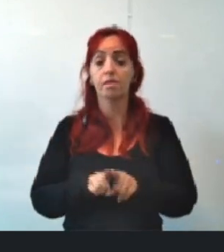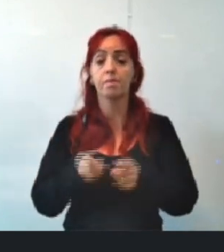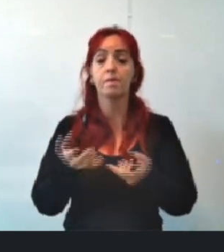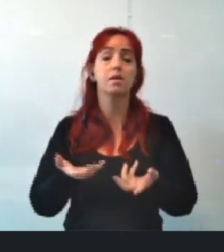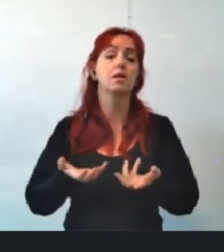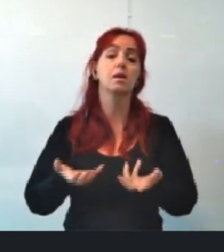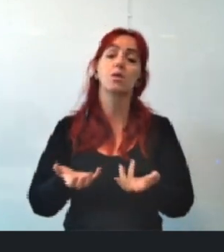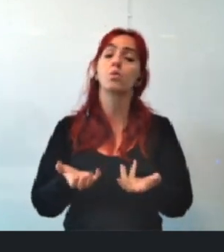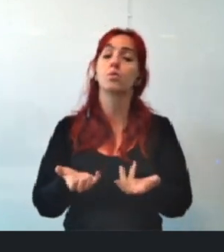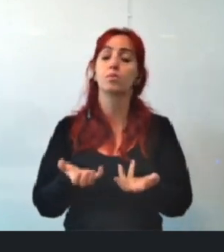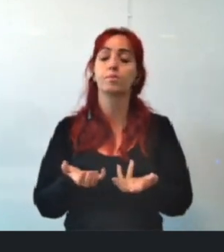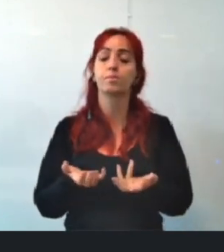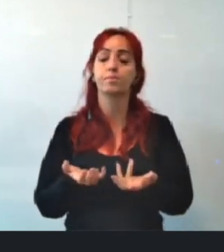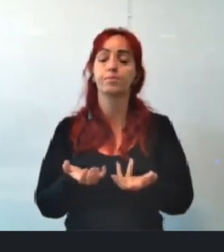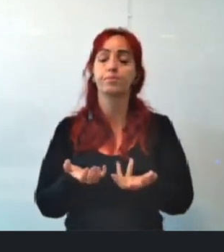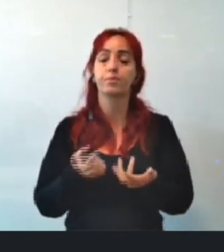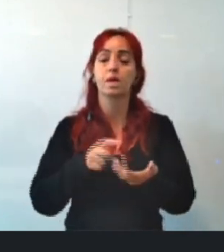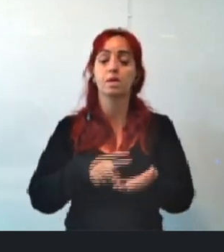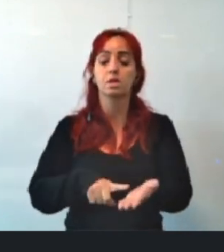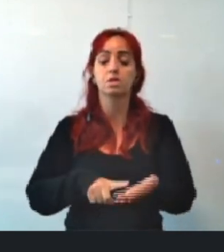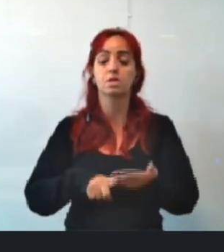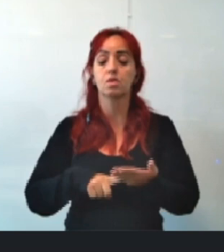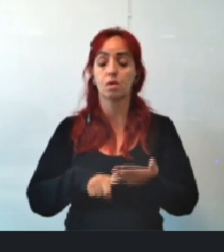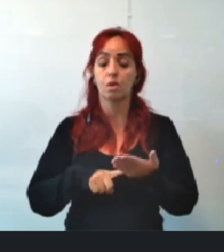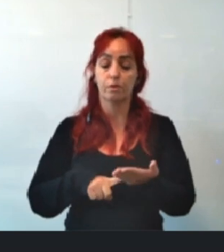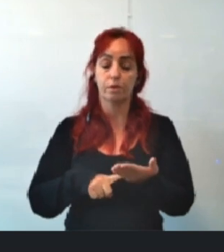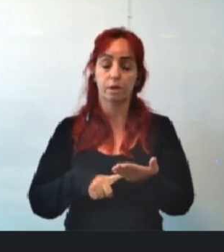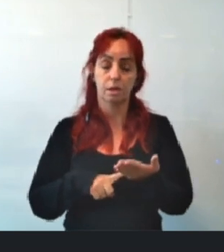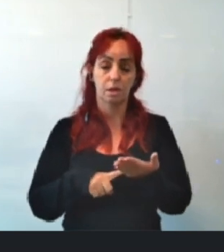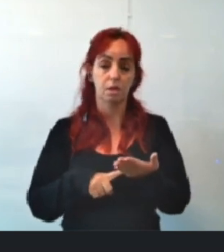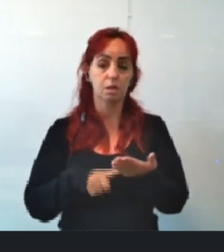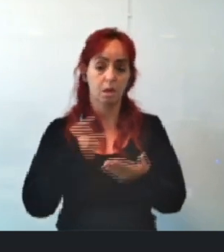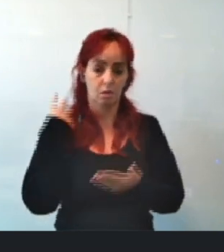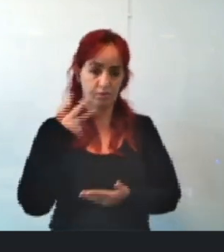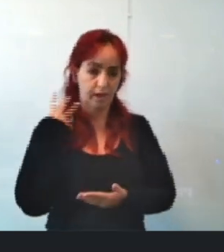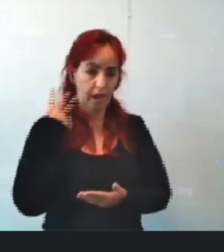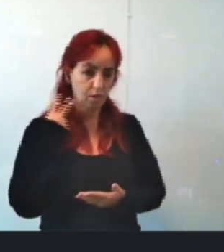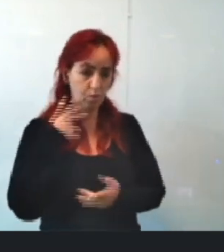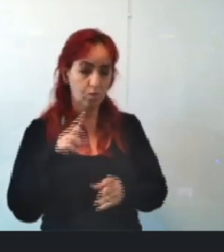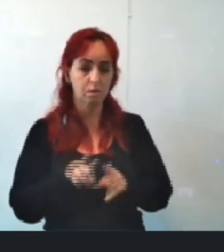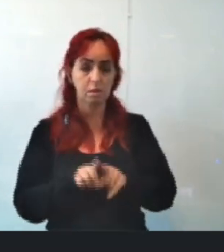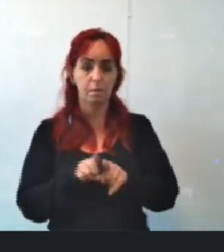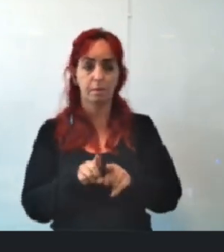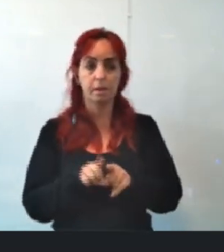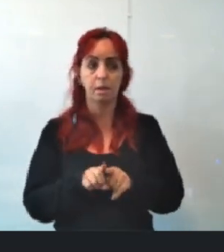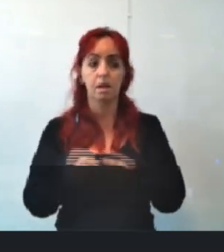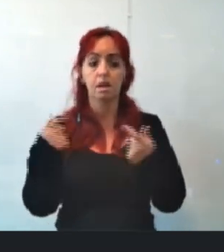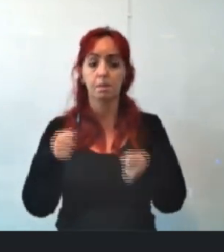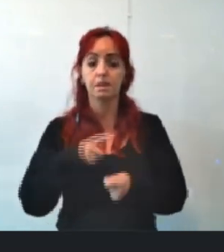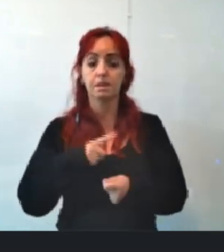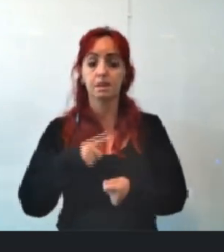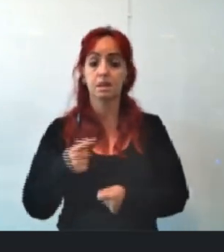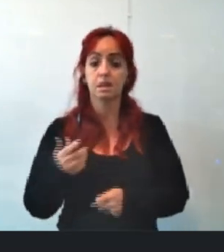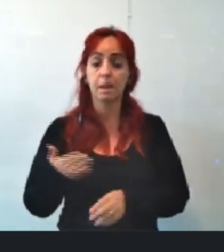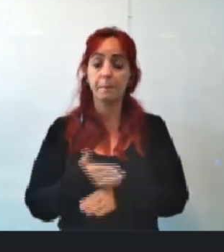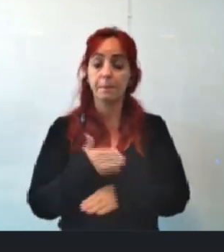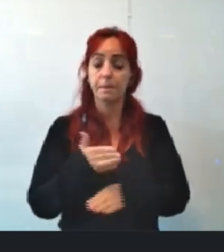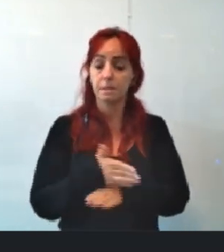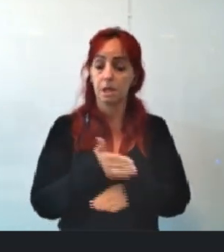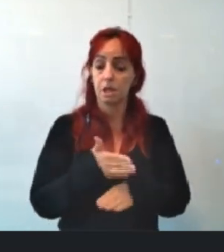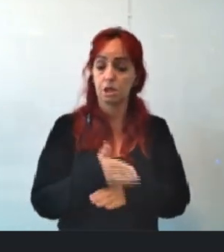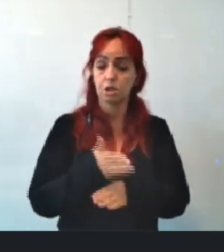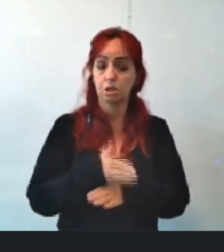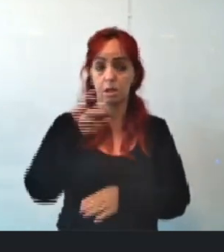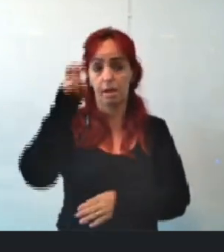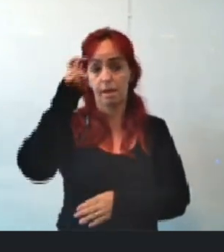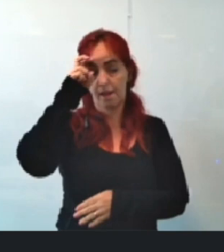quero deixar o convite aos parlamentares, aos vereadores, que não deixem de estar presente, tá? Na quinta